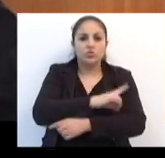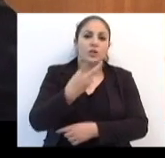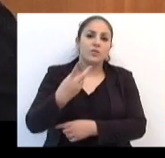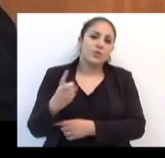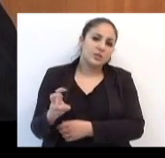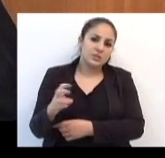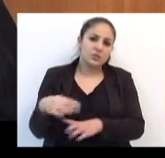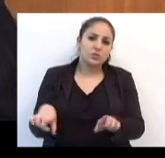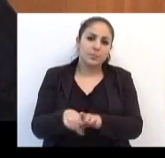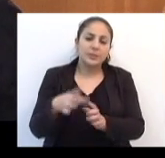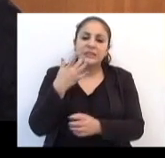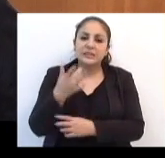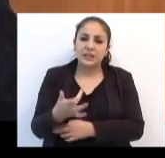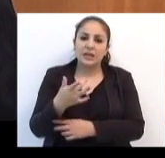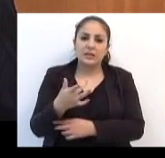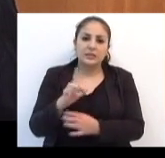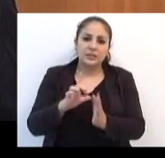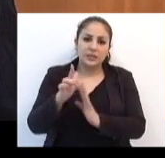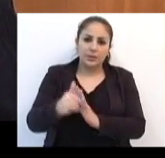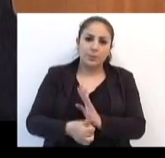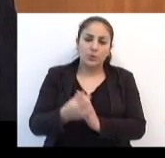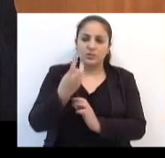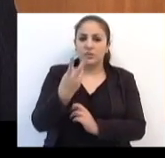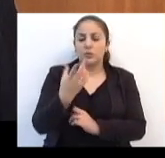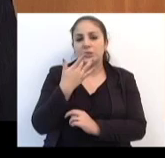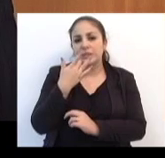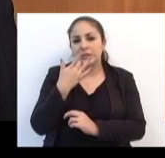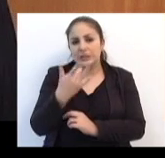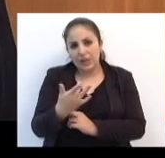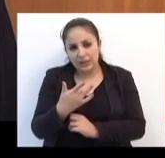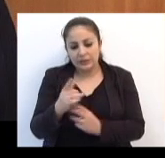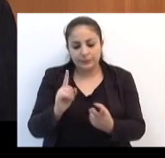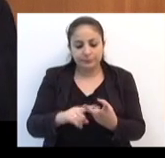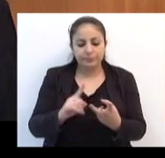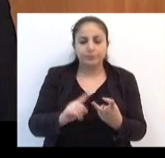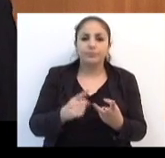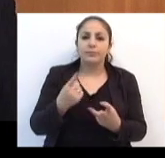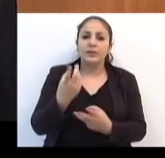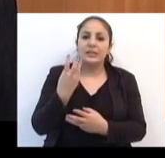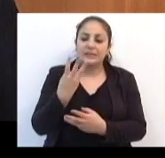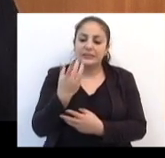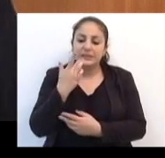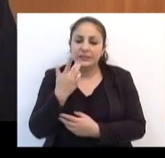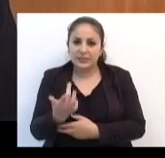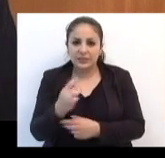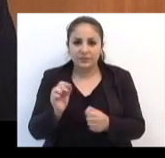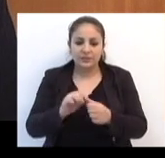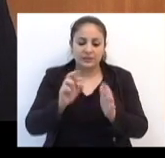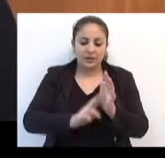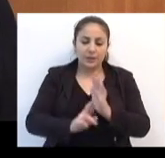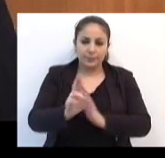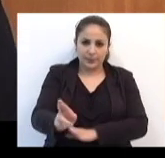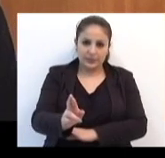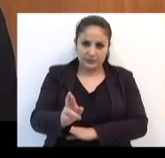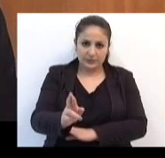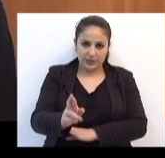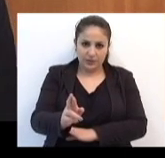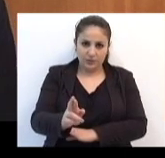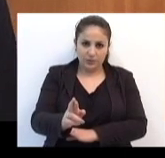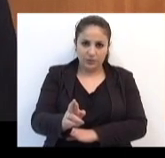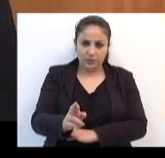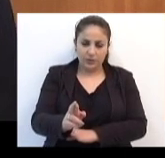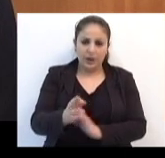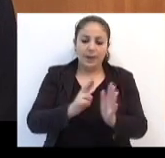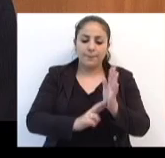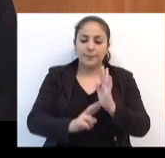25, na parte da tarde, a partir das 14 horas, às 15 horas, de fato a representação, a encenação